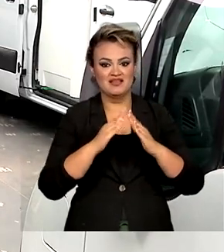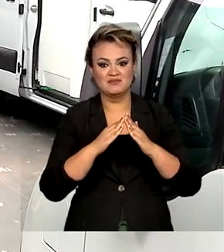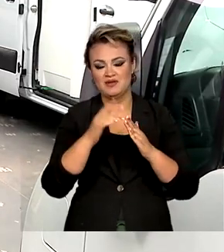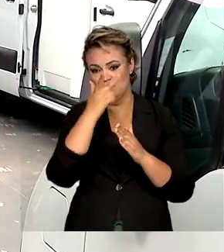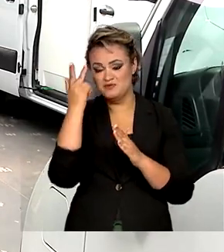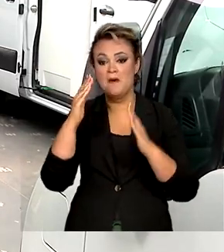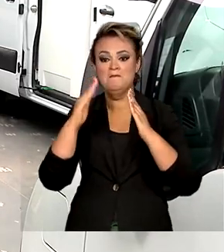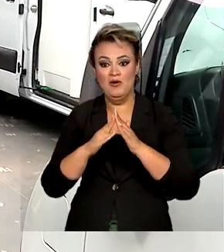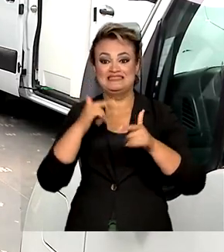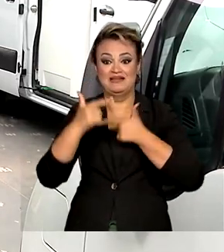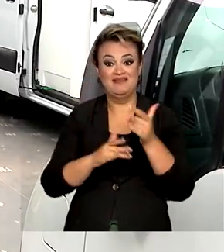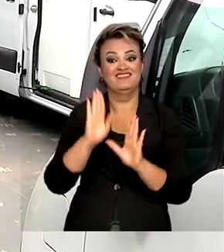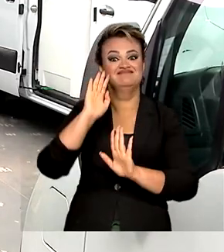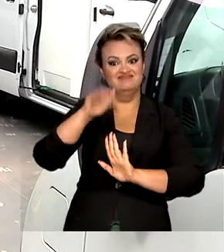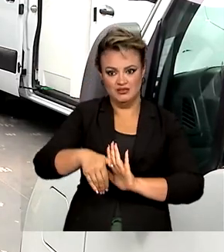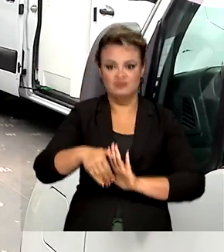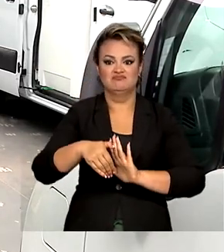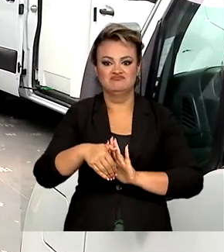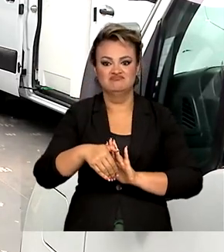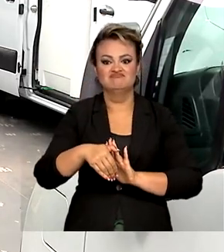Então, hoje em dia, as pessoas conseguem trabalhar remotamente. Obrigado.